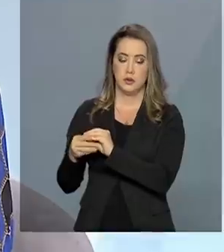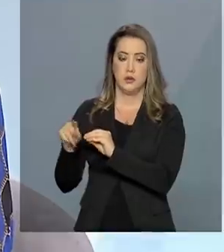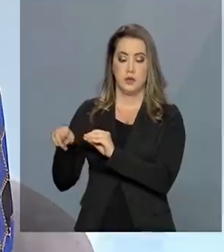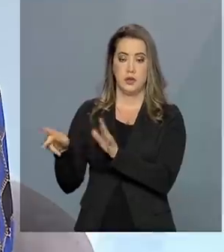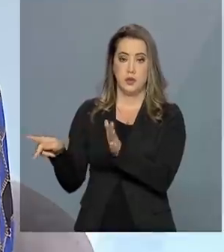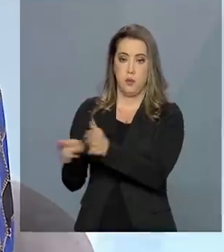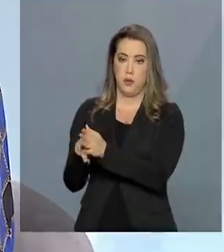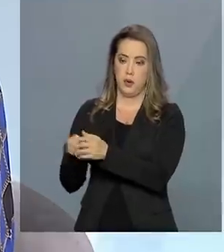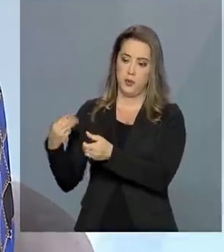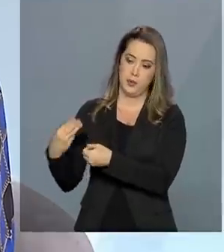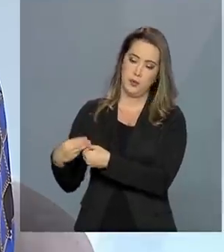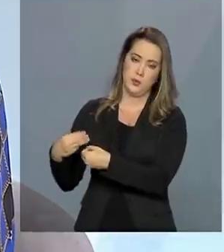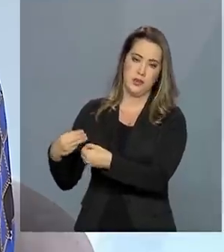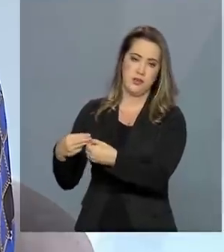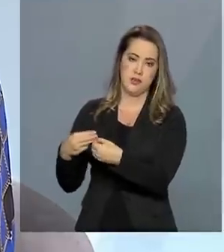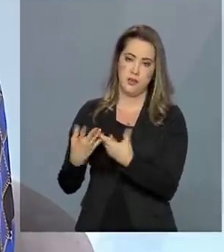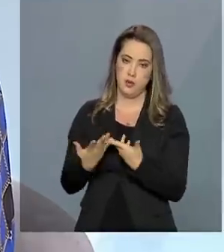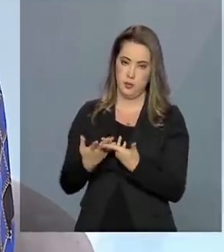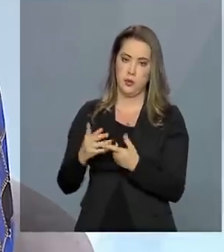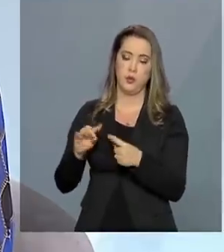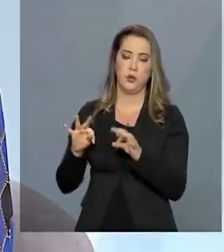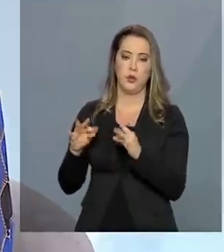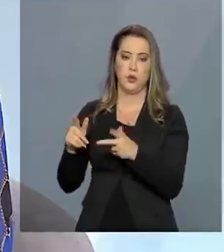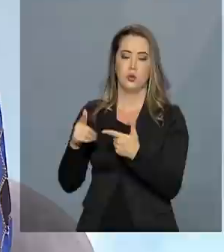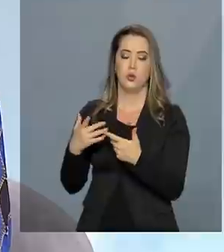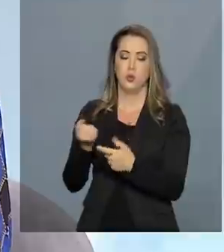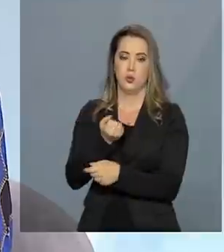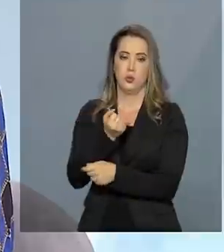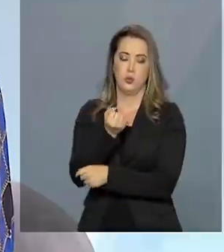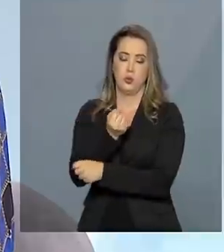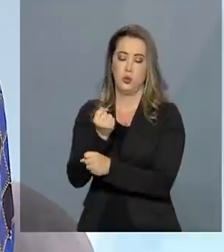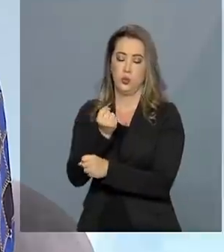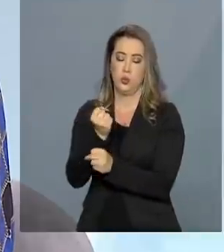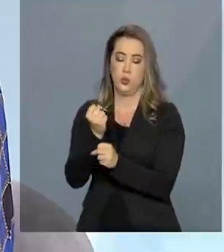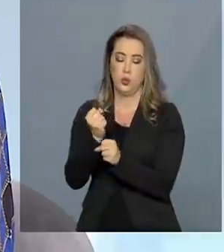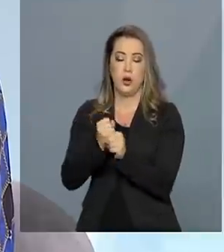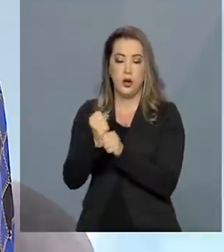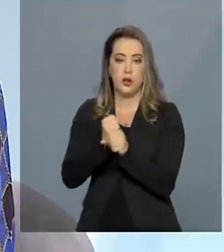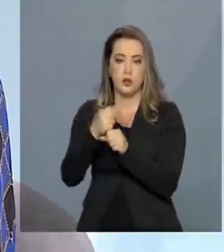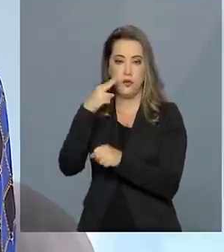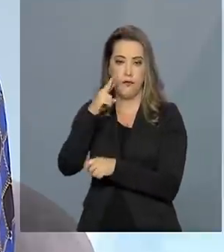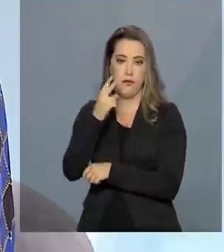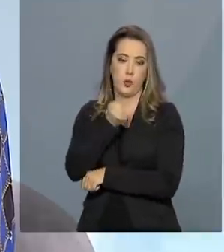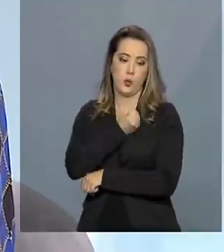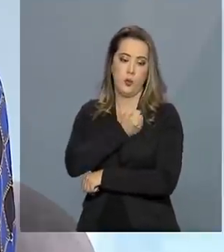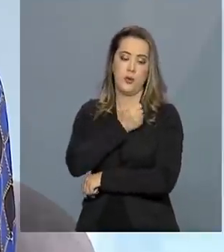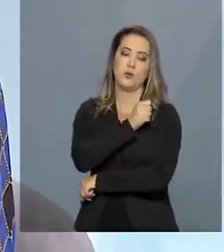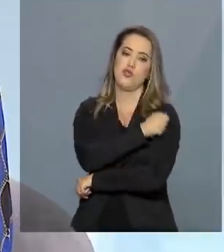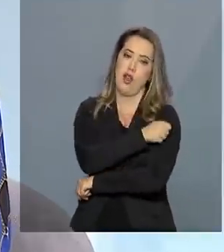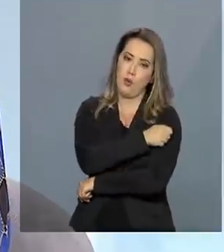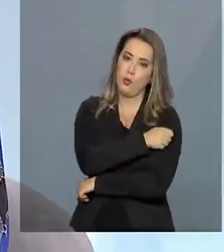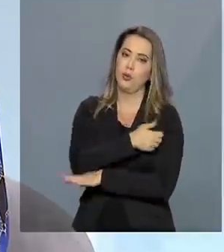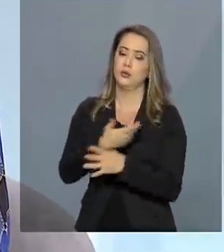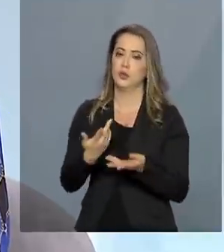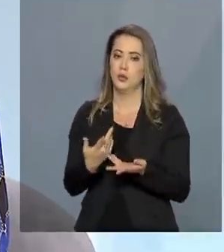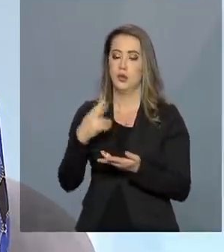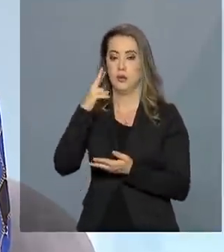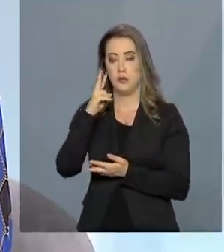que é o valor anual total por aluno, que está olhando para a ótica das redes municipais,